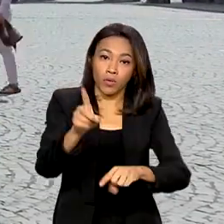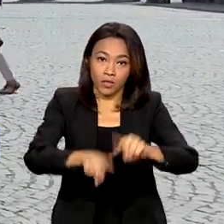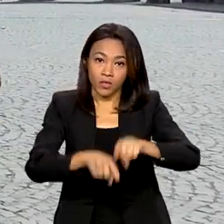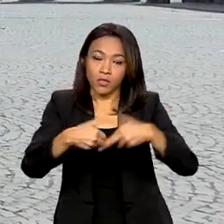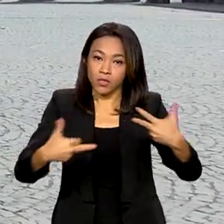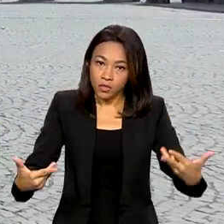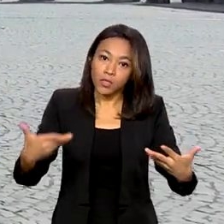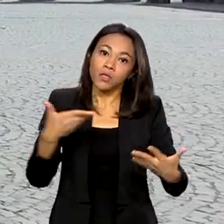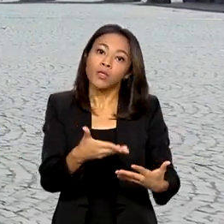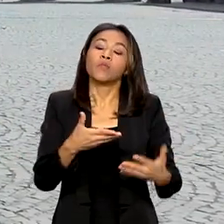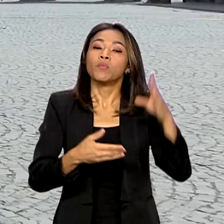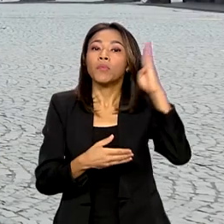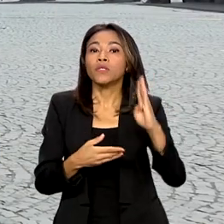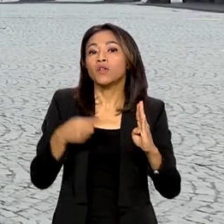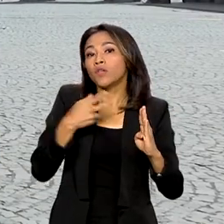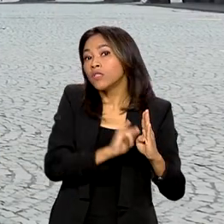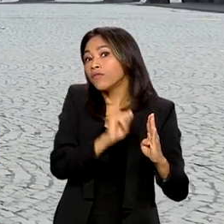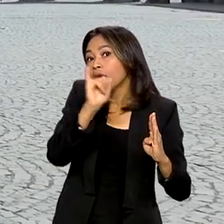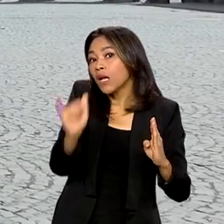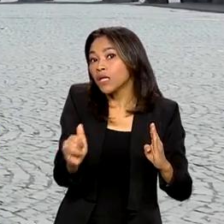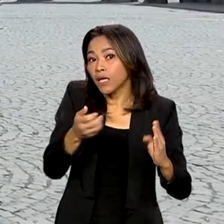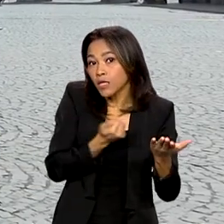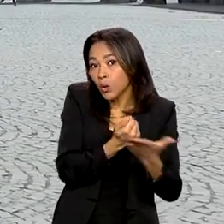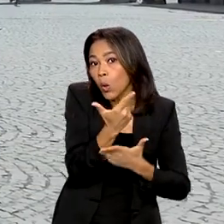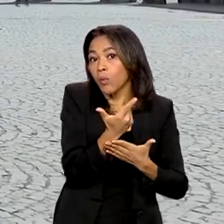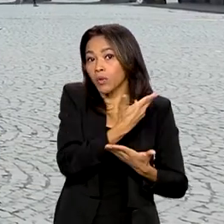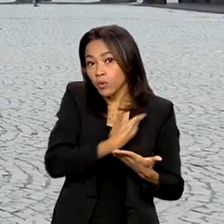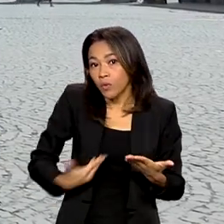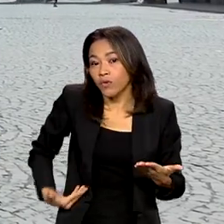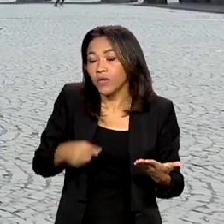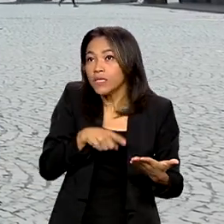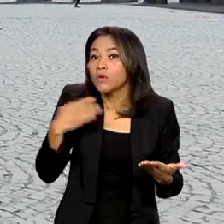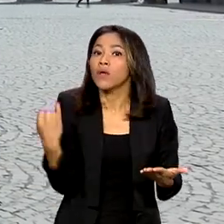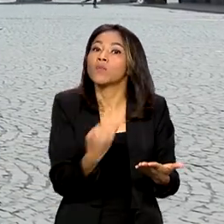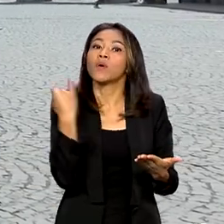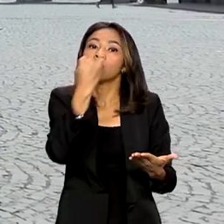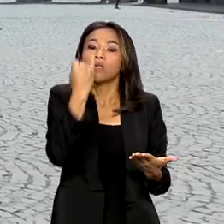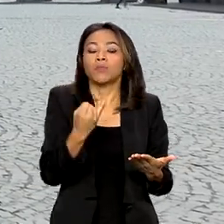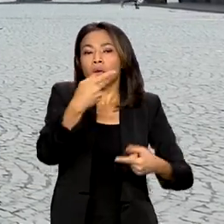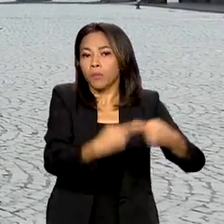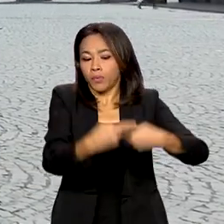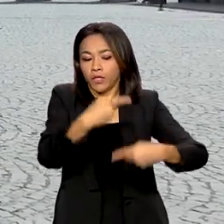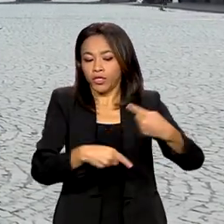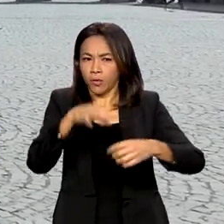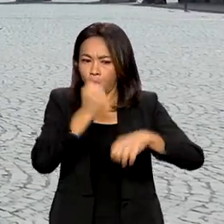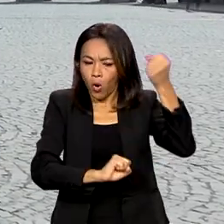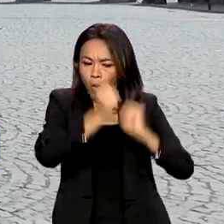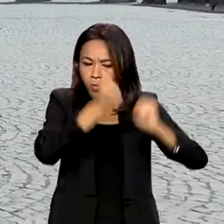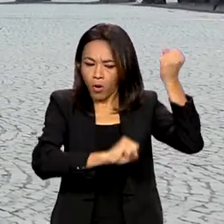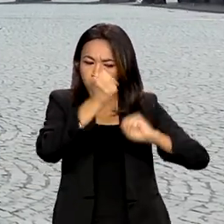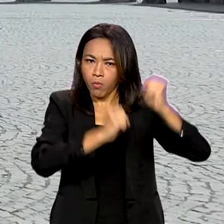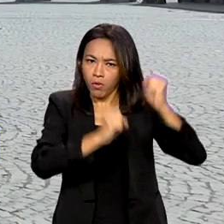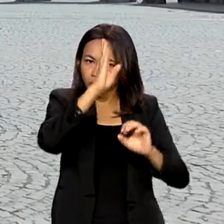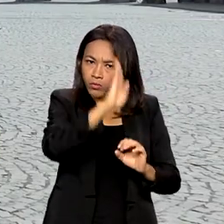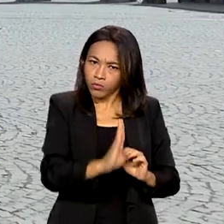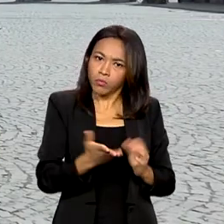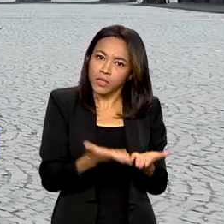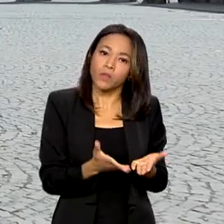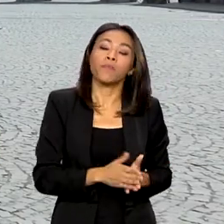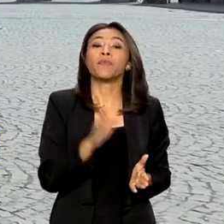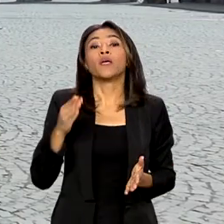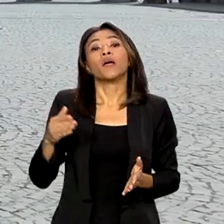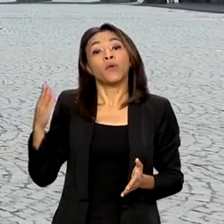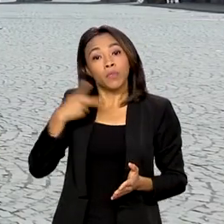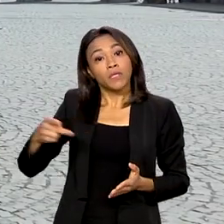caro ao Brasil nesse acordo, dizendo que as compras governamentais são importantes para a política industrial brasileira. Lula disse ainda que em